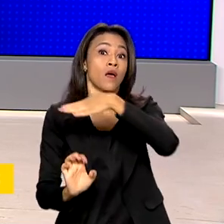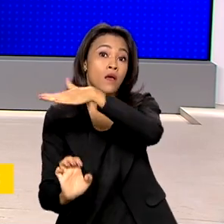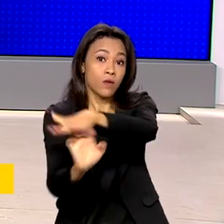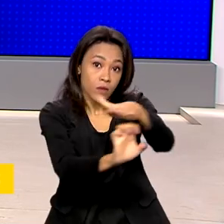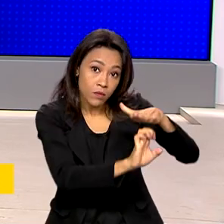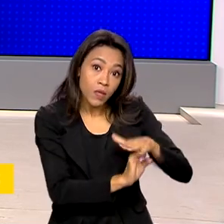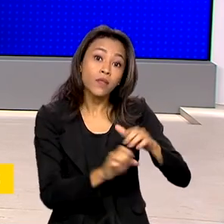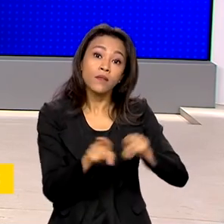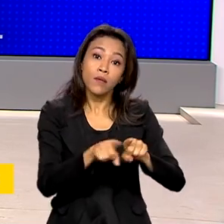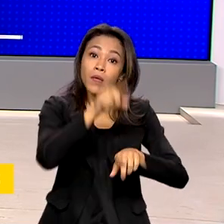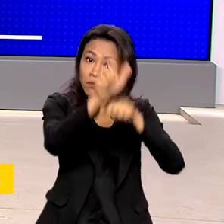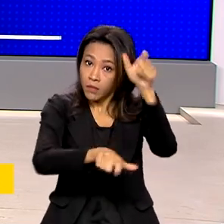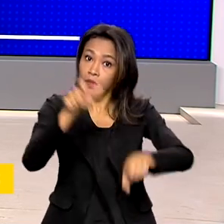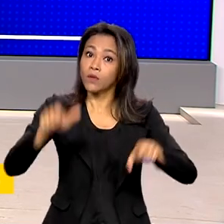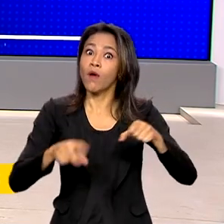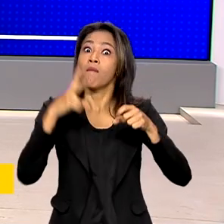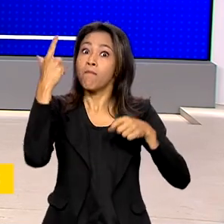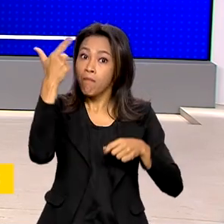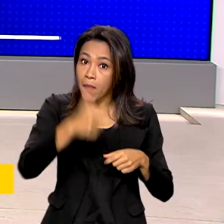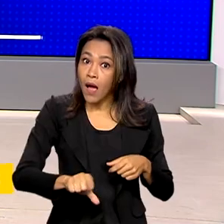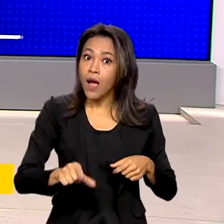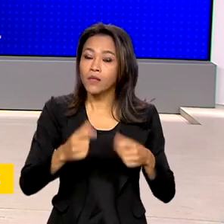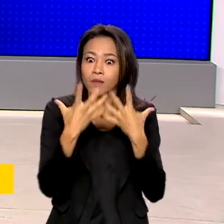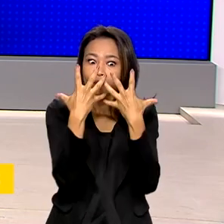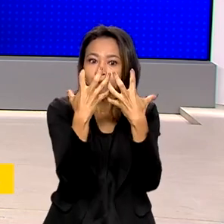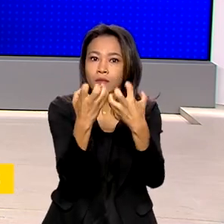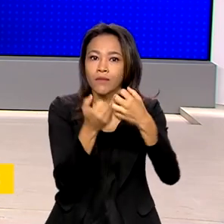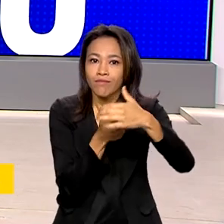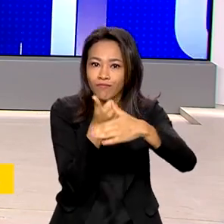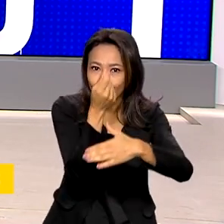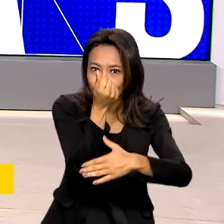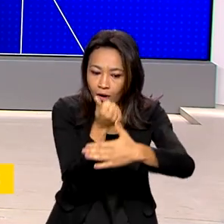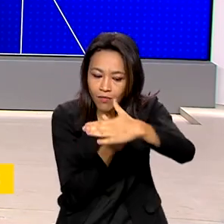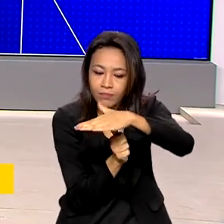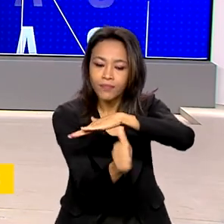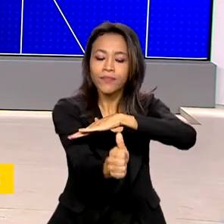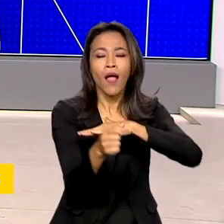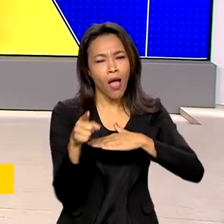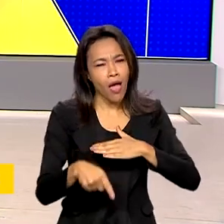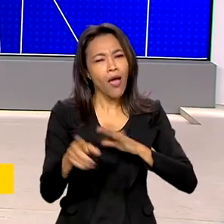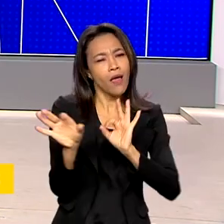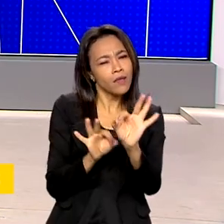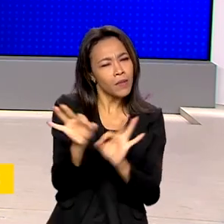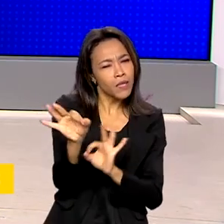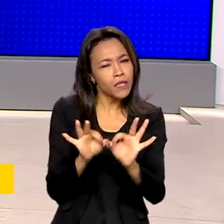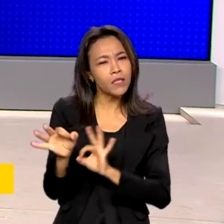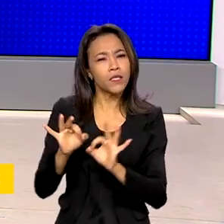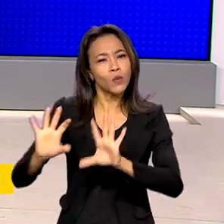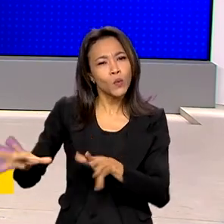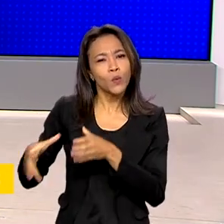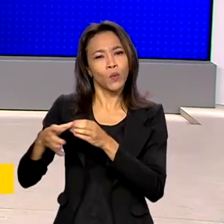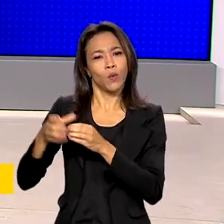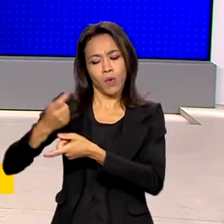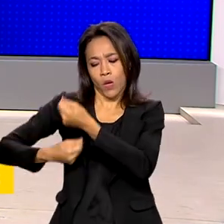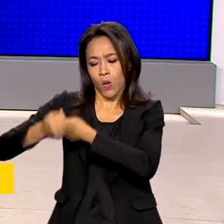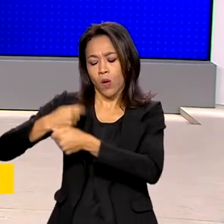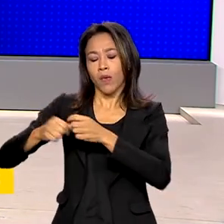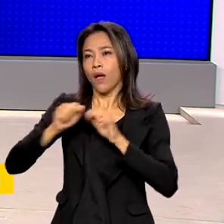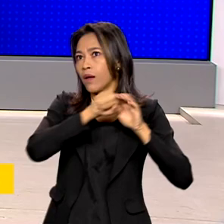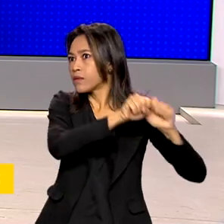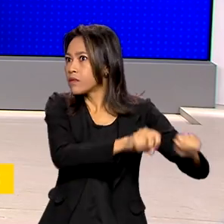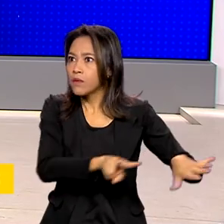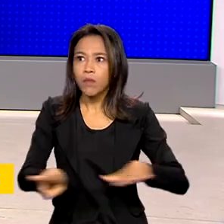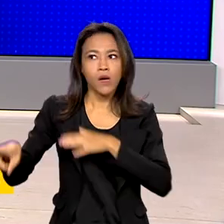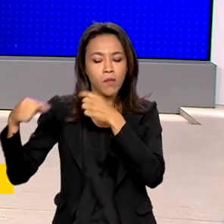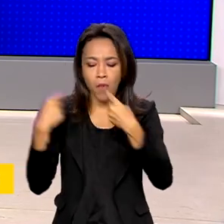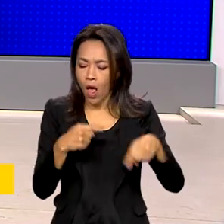A mudança também deve atrair mais investimentos. Essas são as previsões da equipe econômica que passou a semana inteira